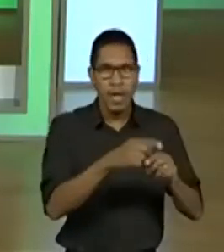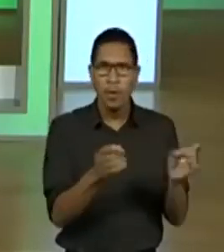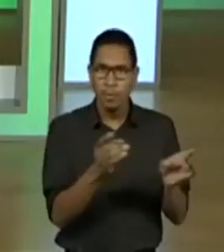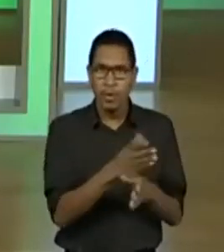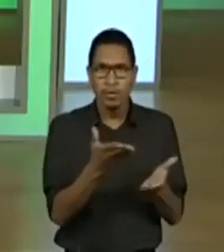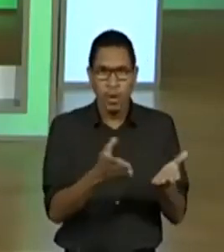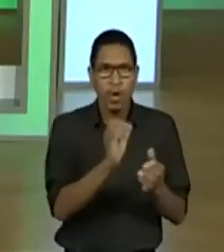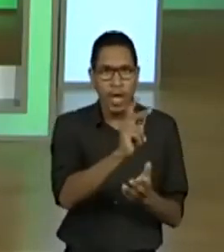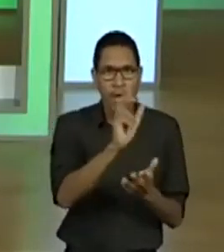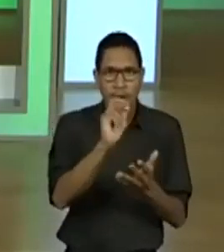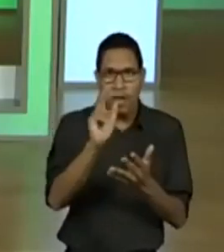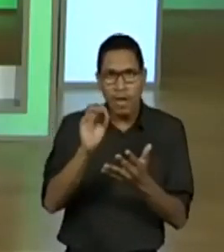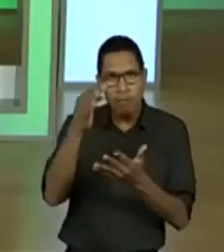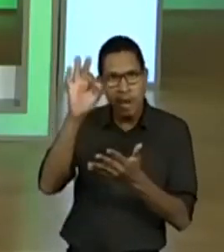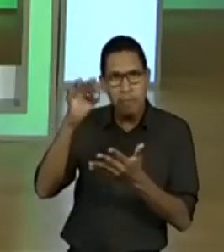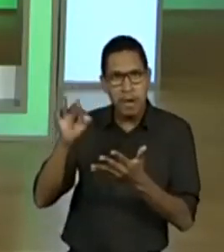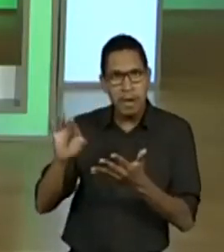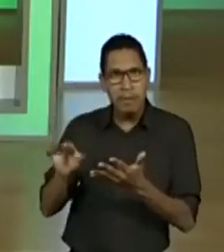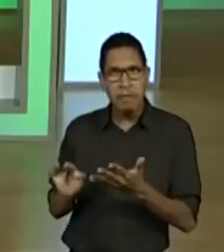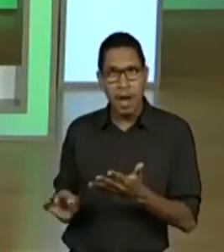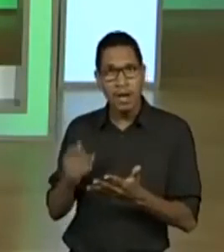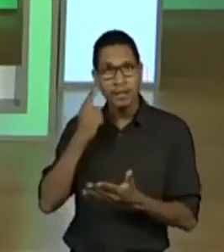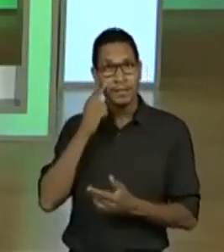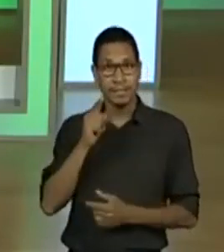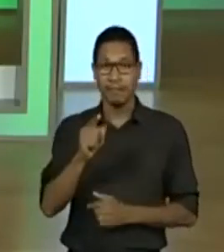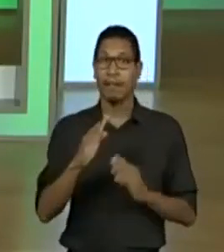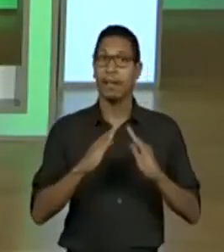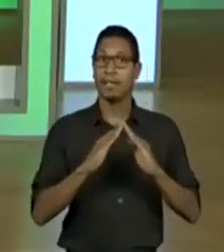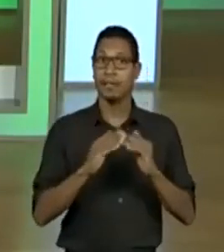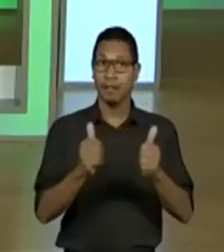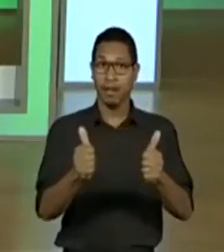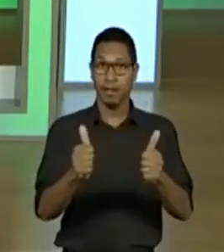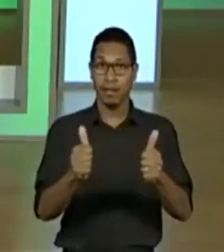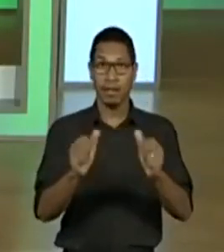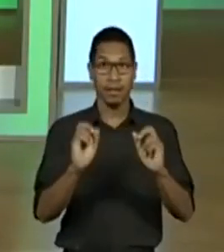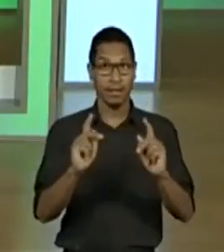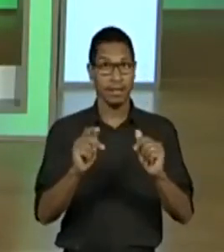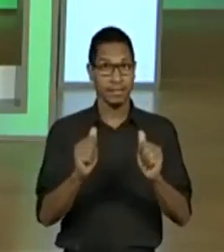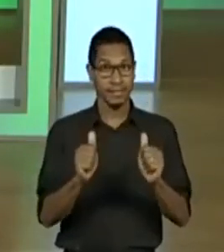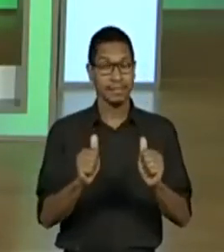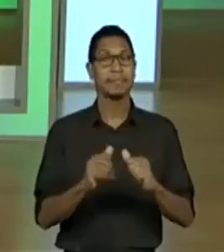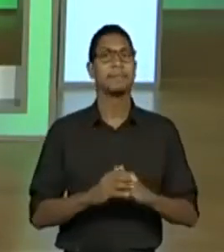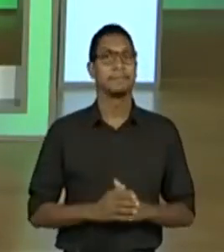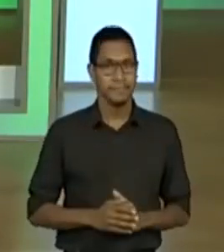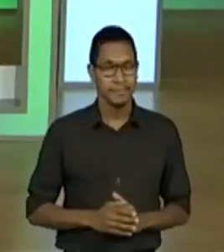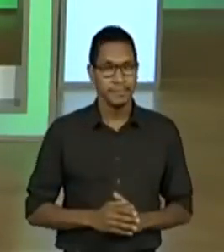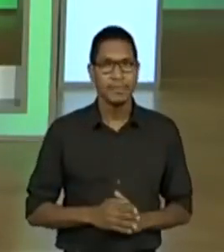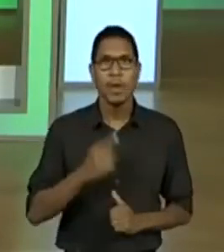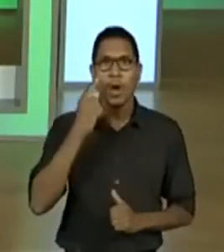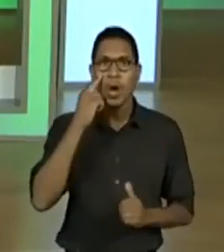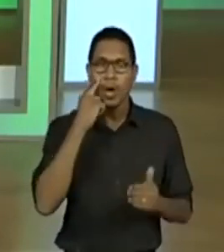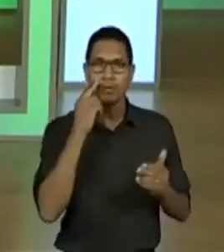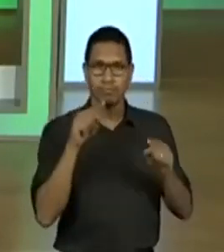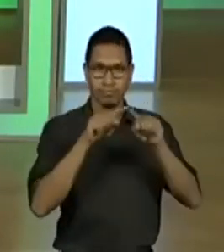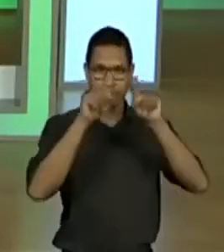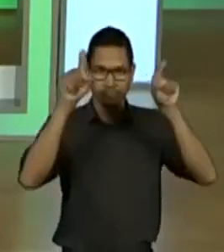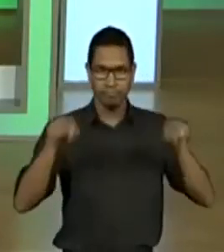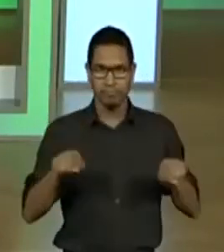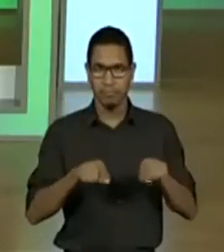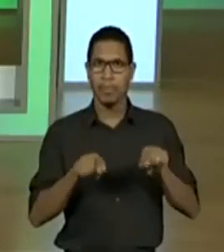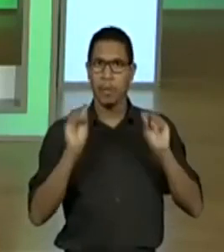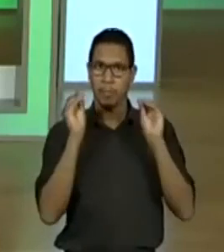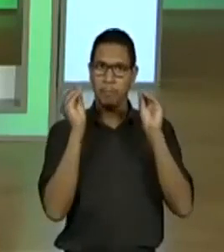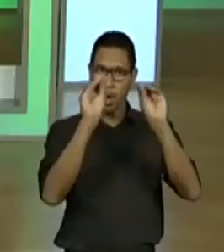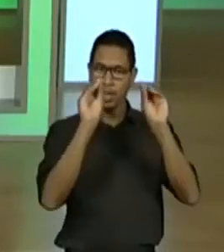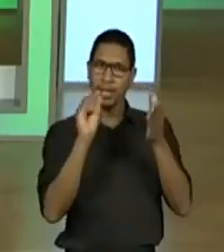todo mundo já está ok, quero ver você aí em casa, se está ok. Olha, coloquem a data no alto da página, hoje é